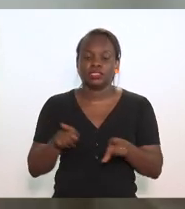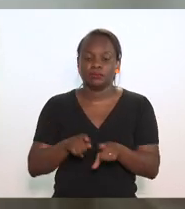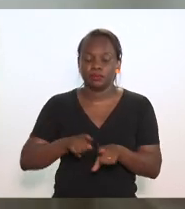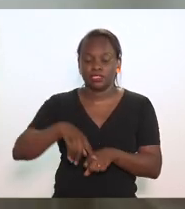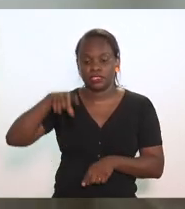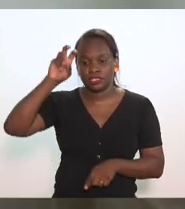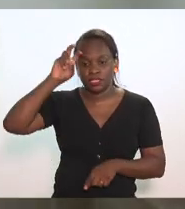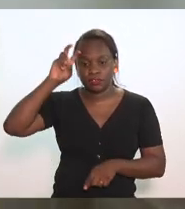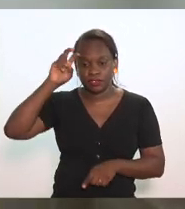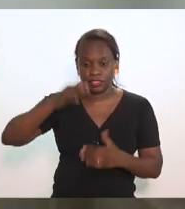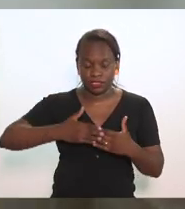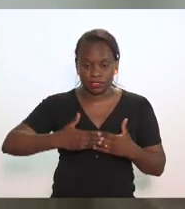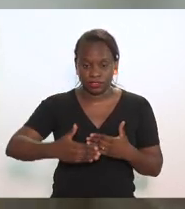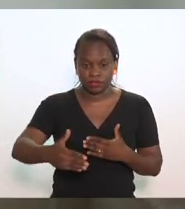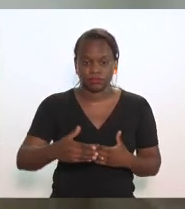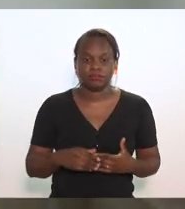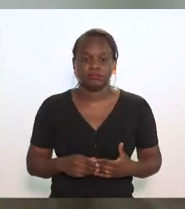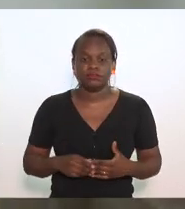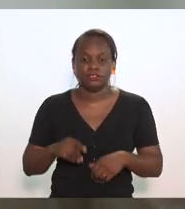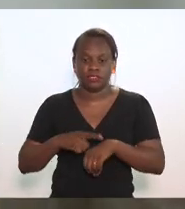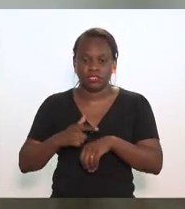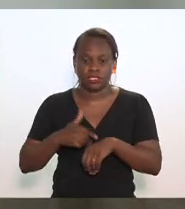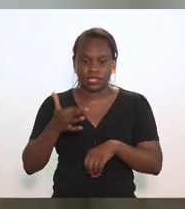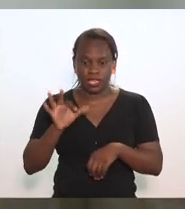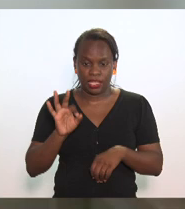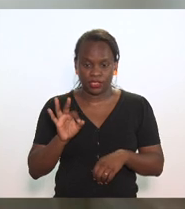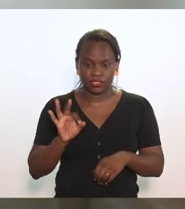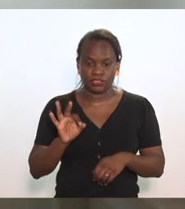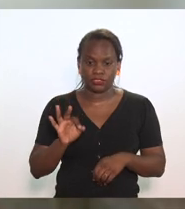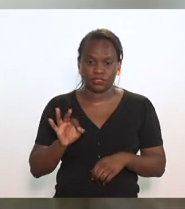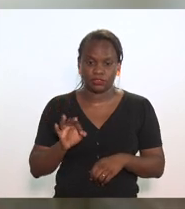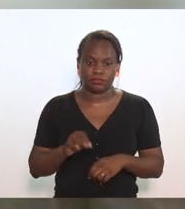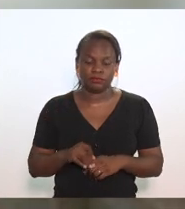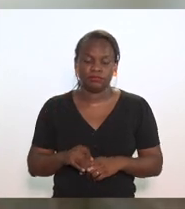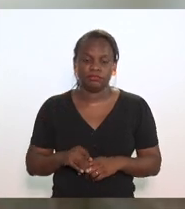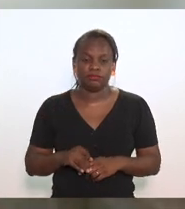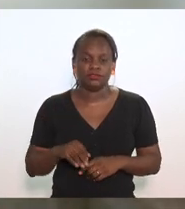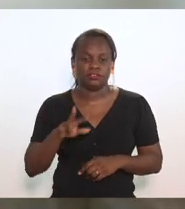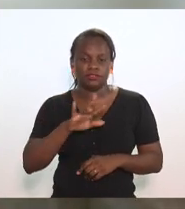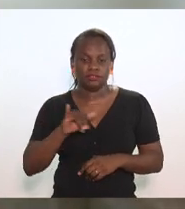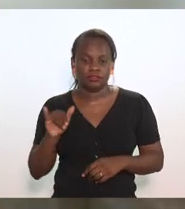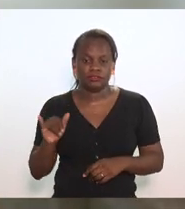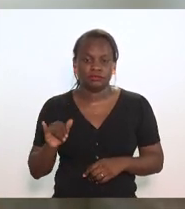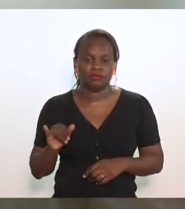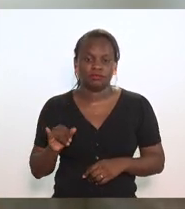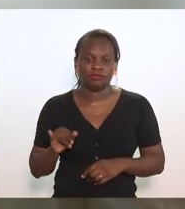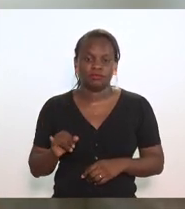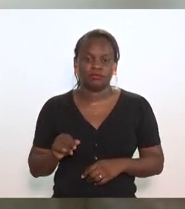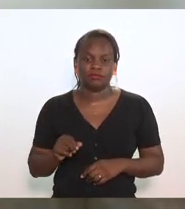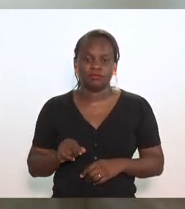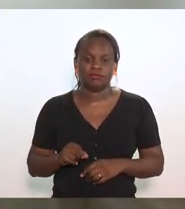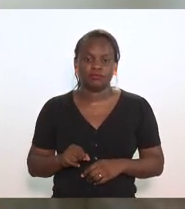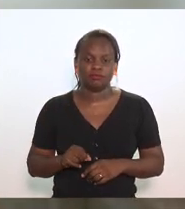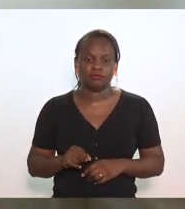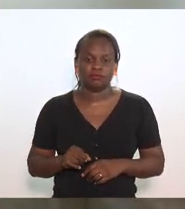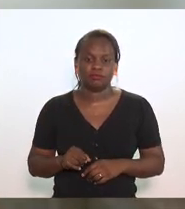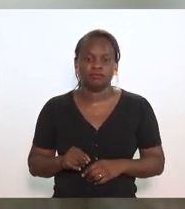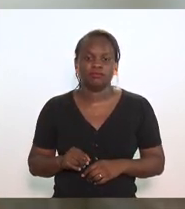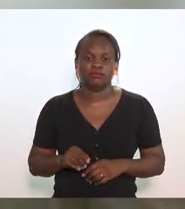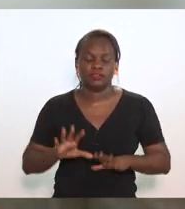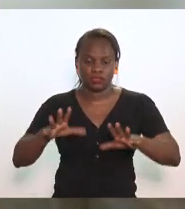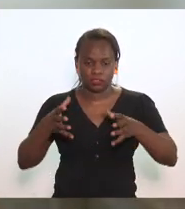-feira agora às 10 horas virá a